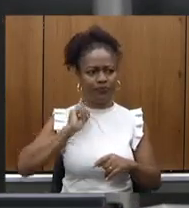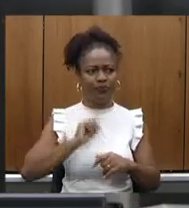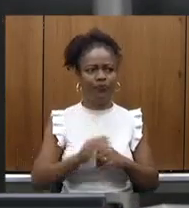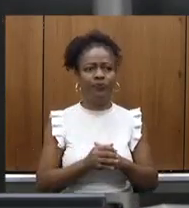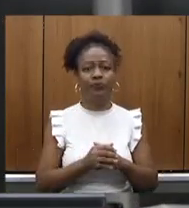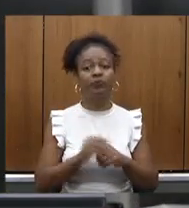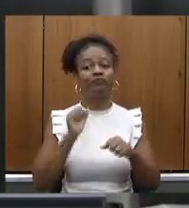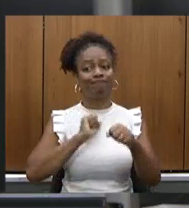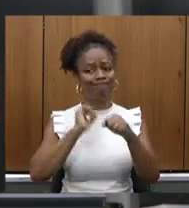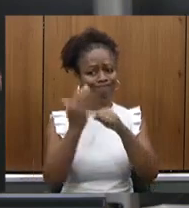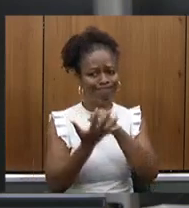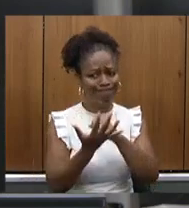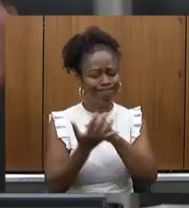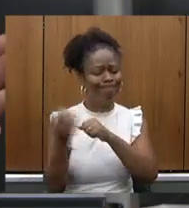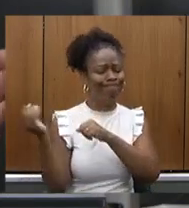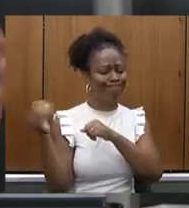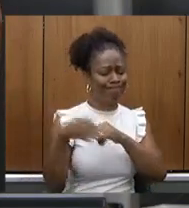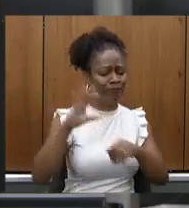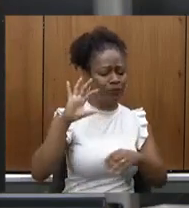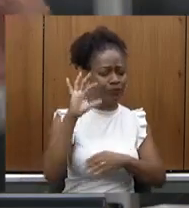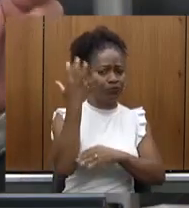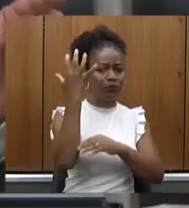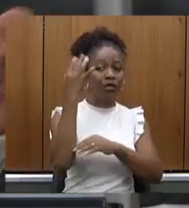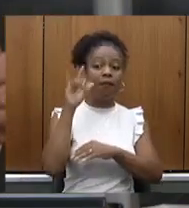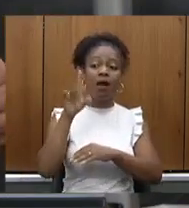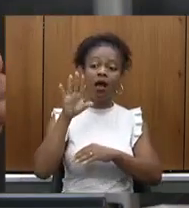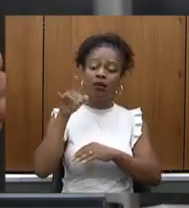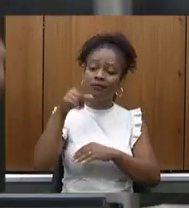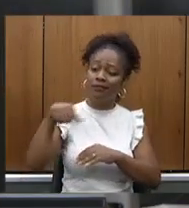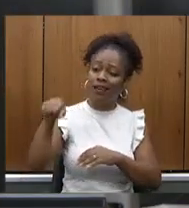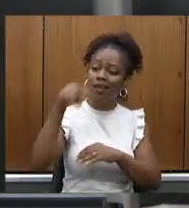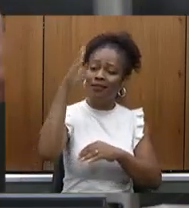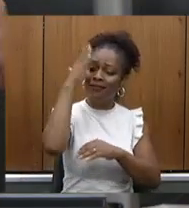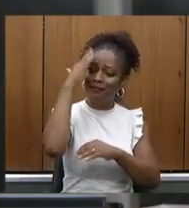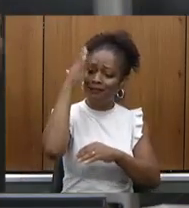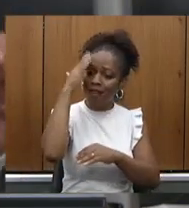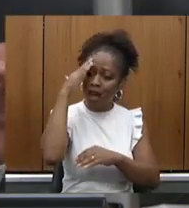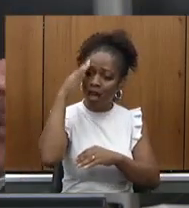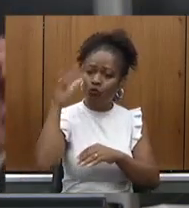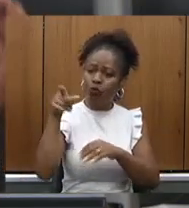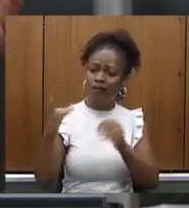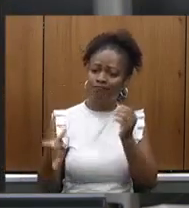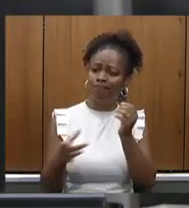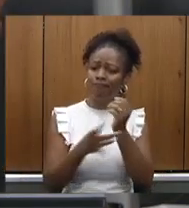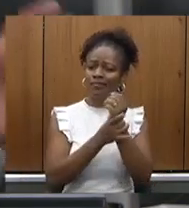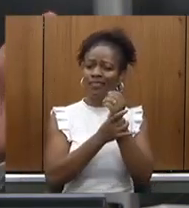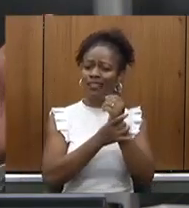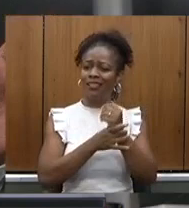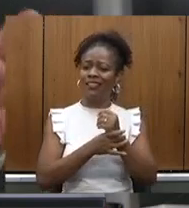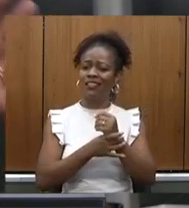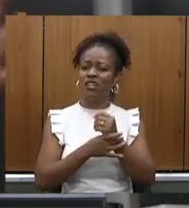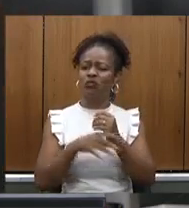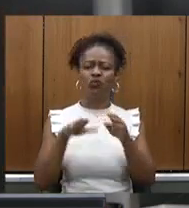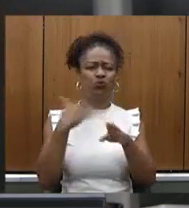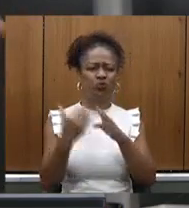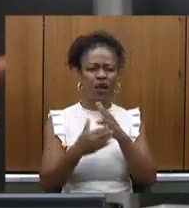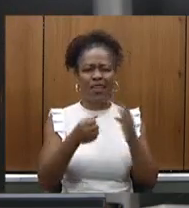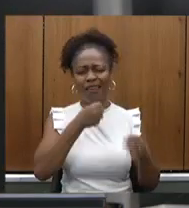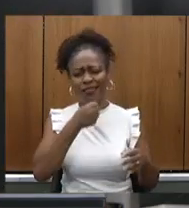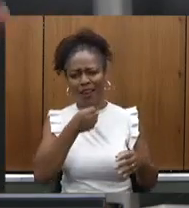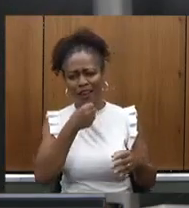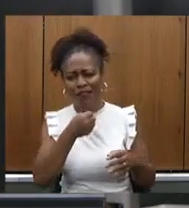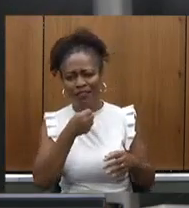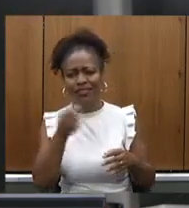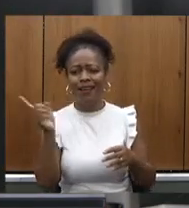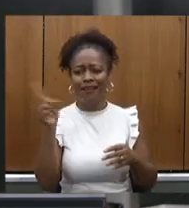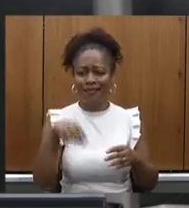veio e vossa excelência soube com a sua segurança com todas todas as suas entrevistas trazia